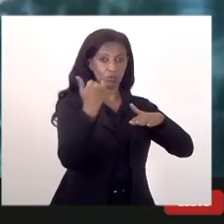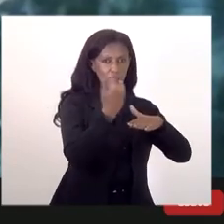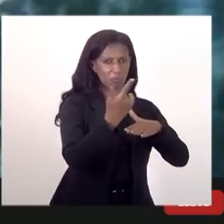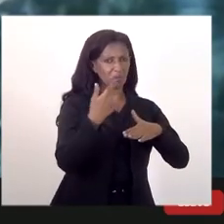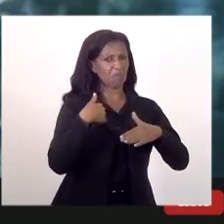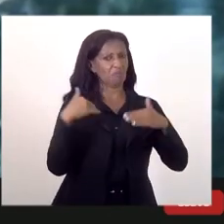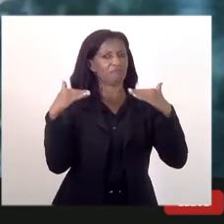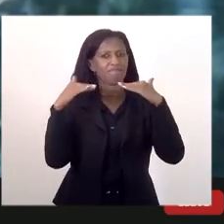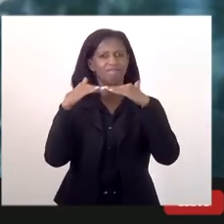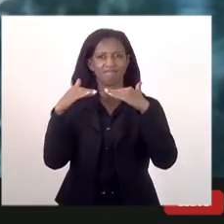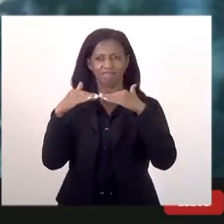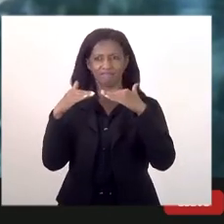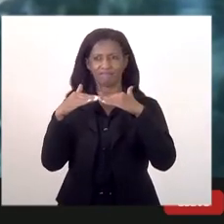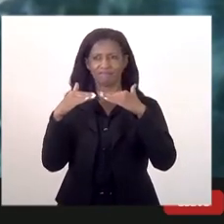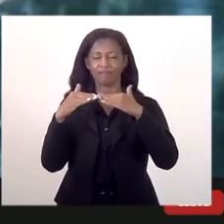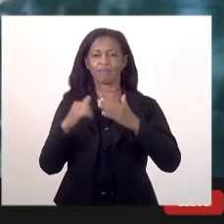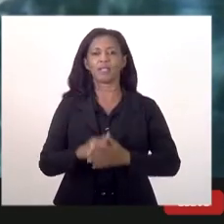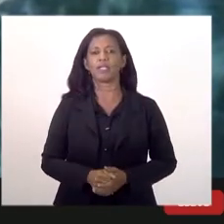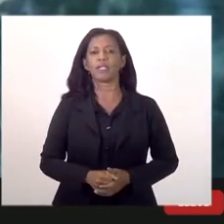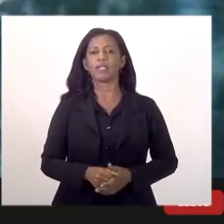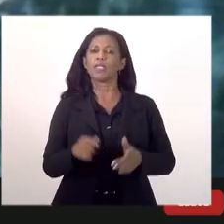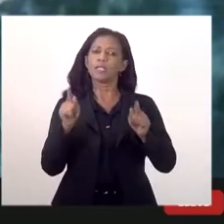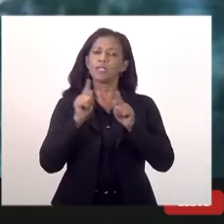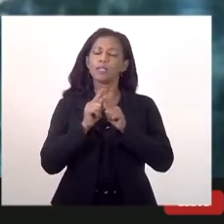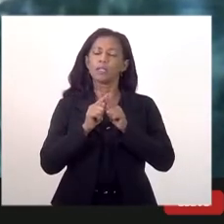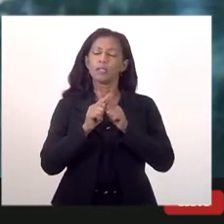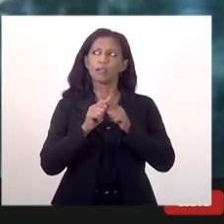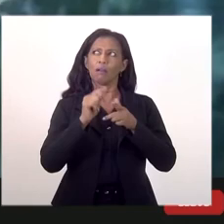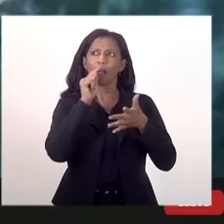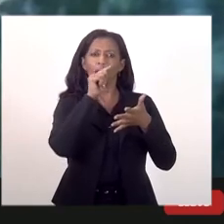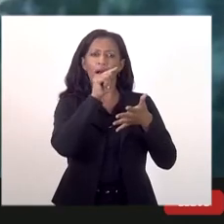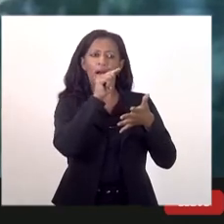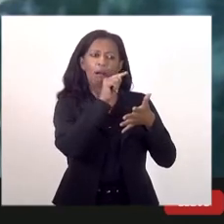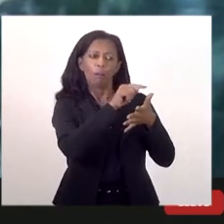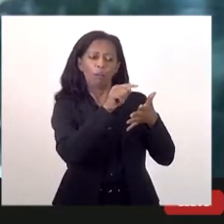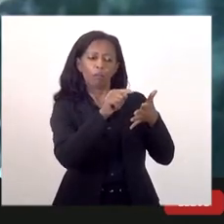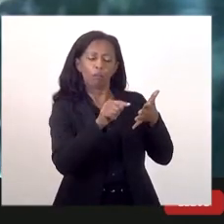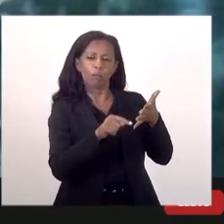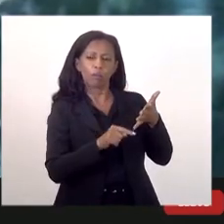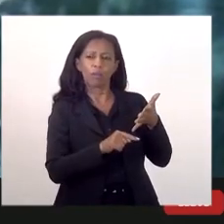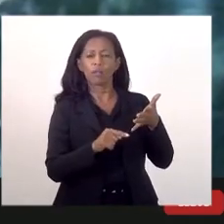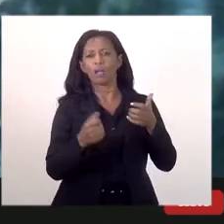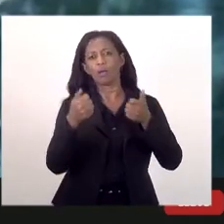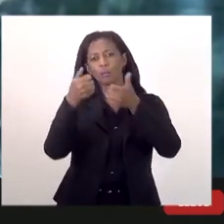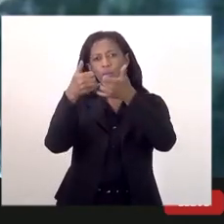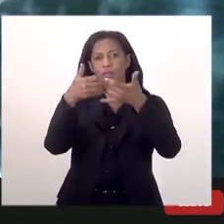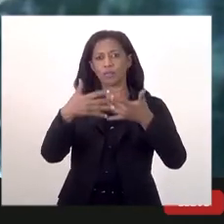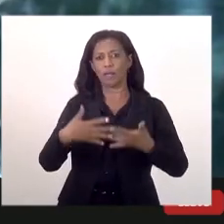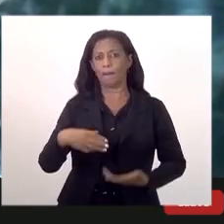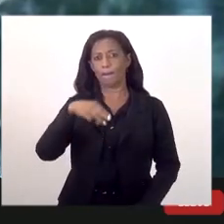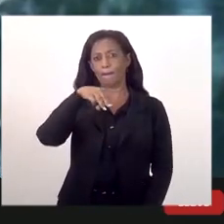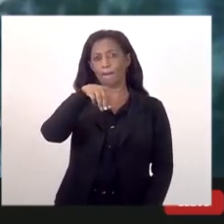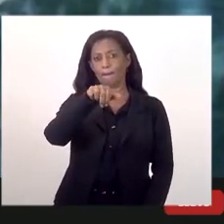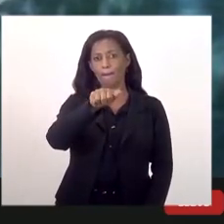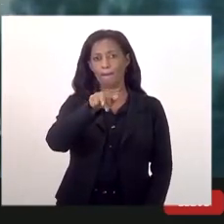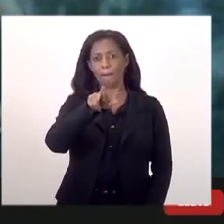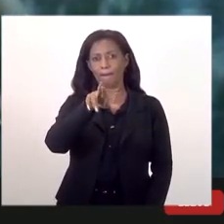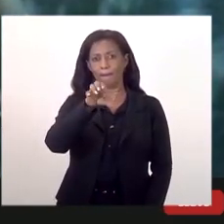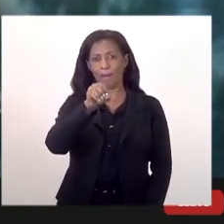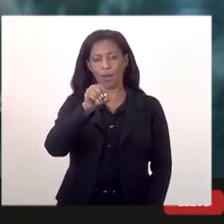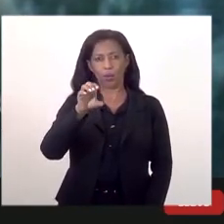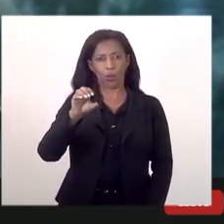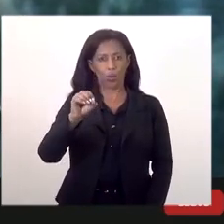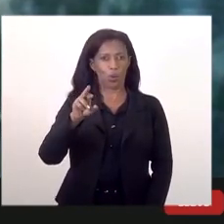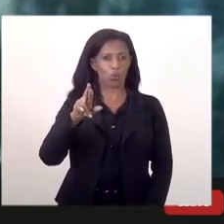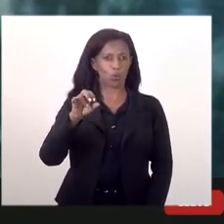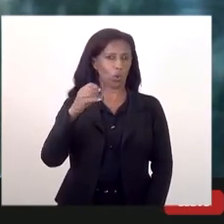gostaria de apontar aqui uma na explicação do Mauro Osório que é sempre brilhante